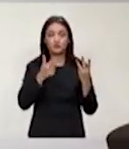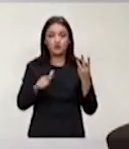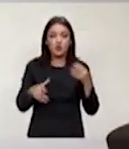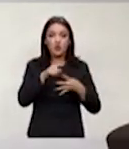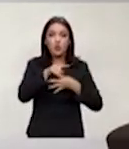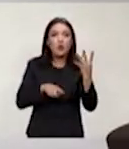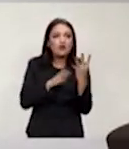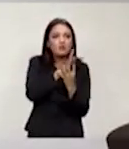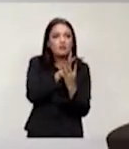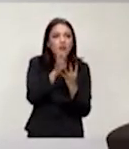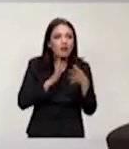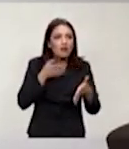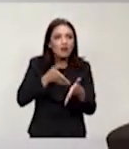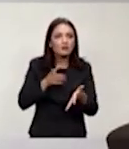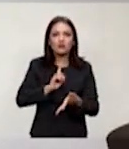um todo.